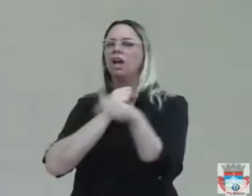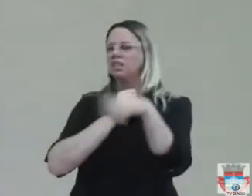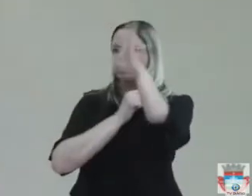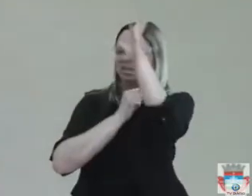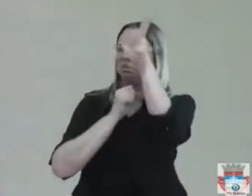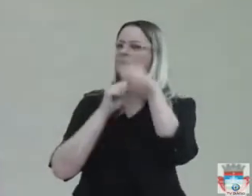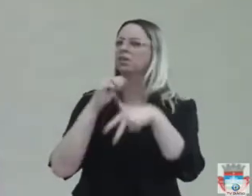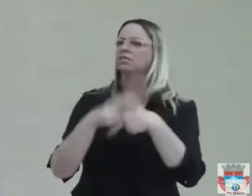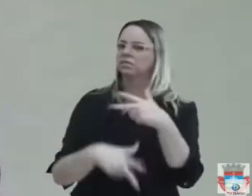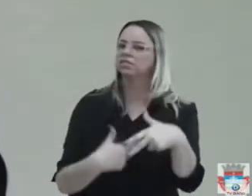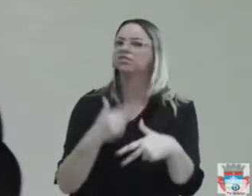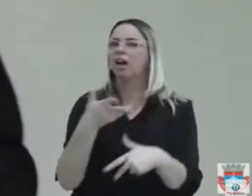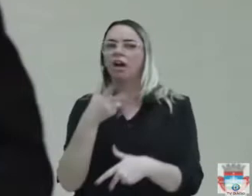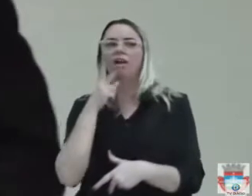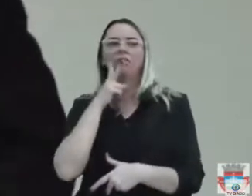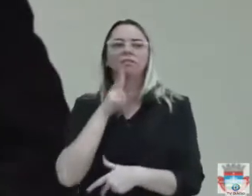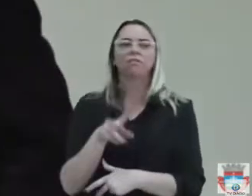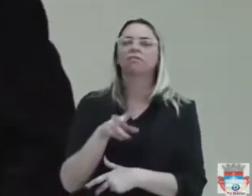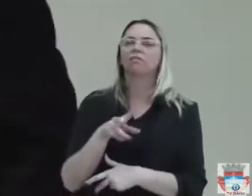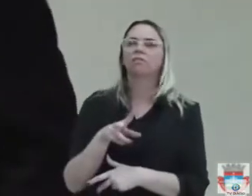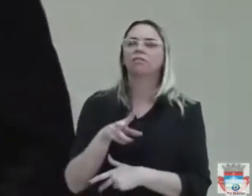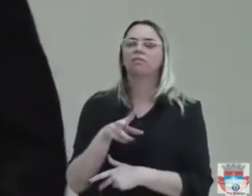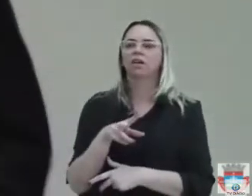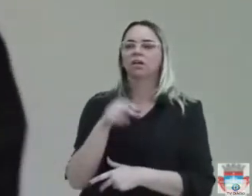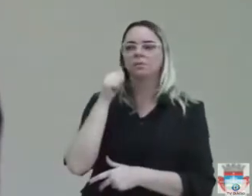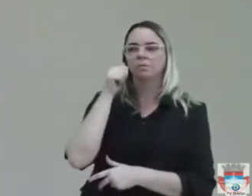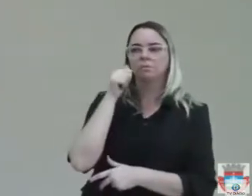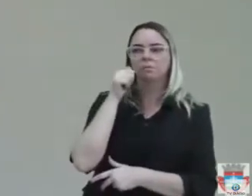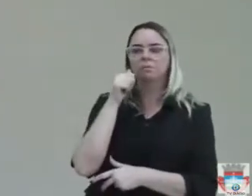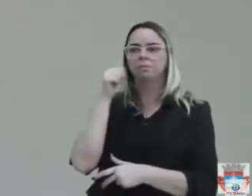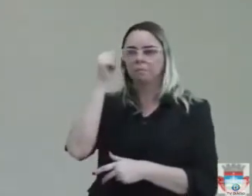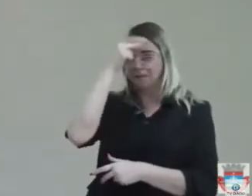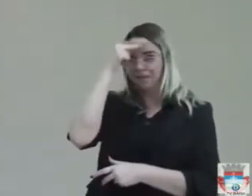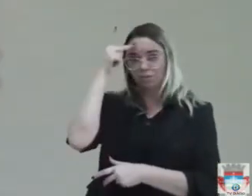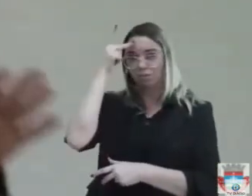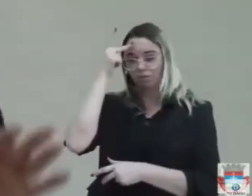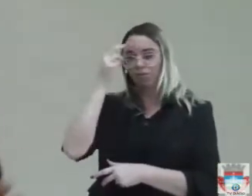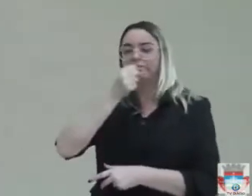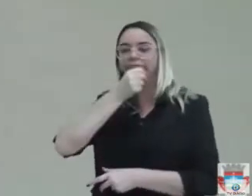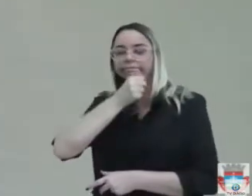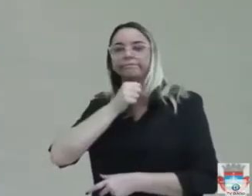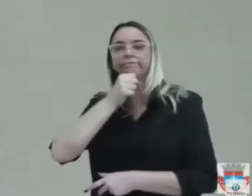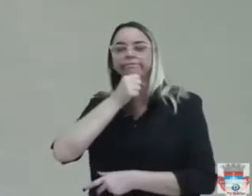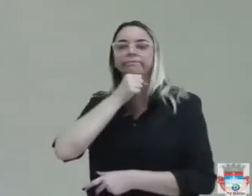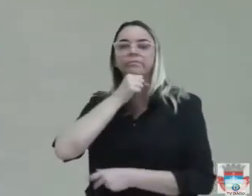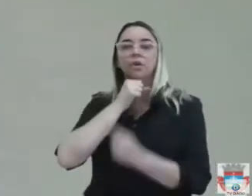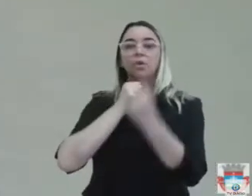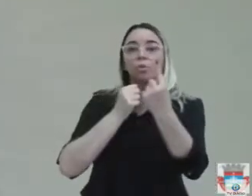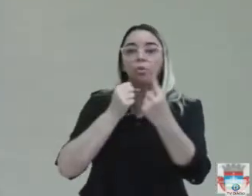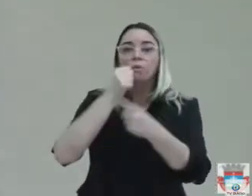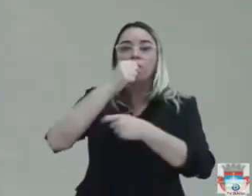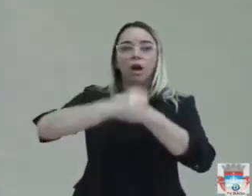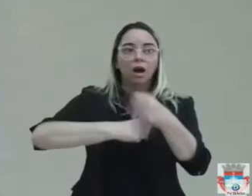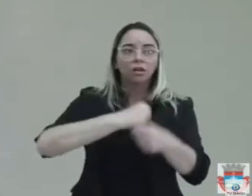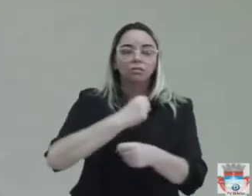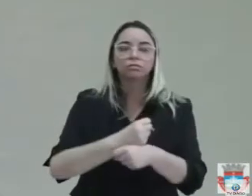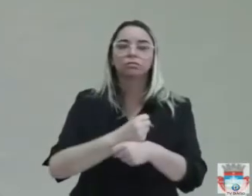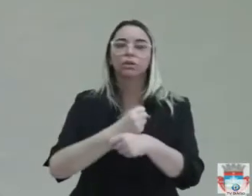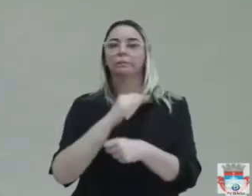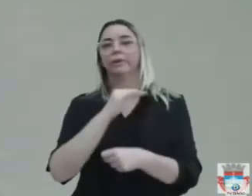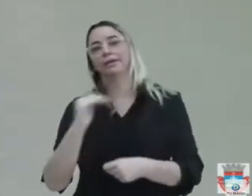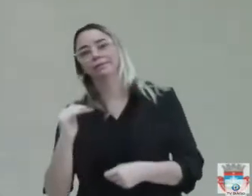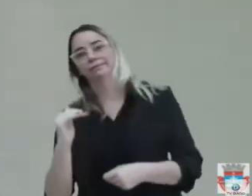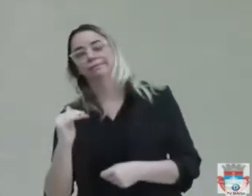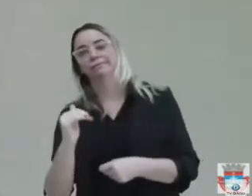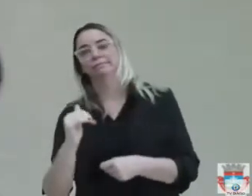já viu ontem passando com os idosos para a creche lá em cima. Tem agora um ano e meio fechada. Nossos